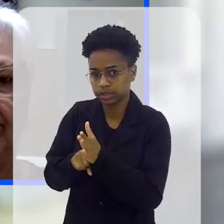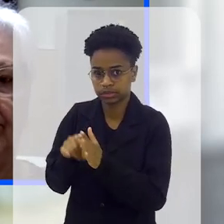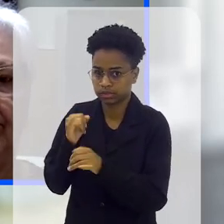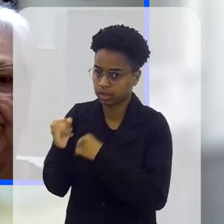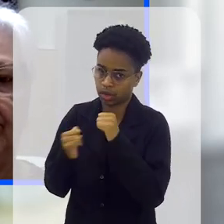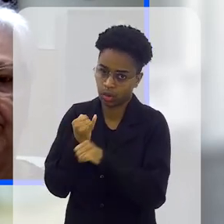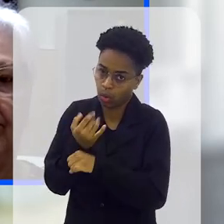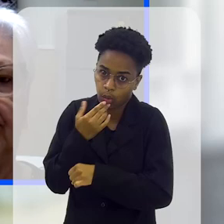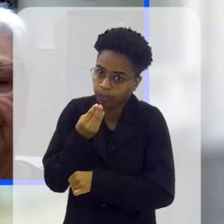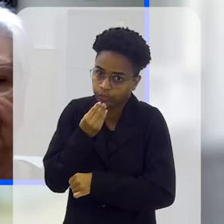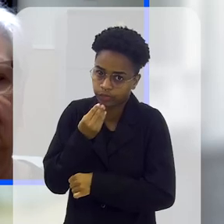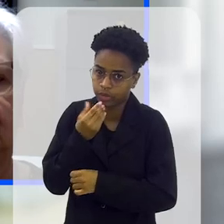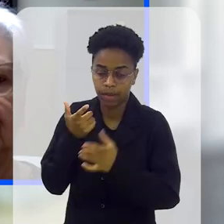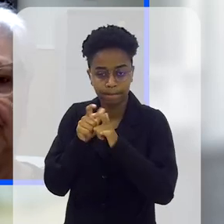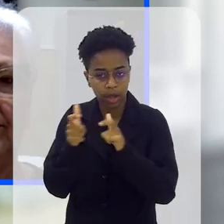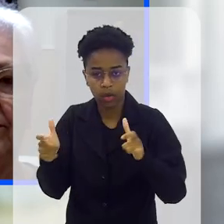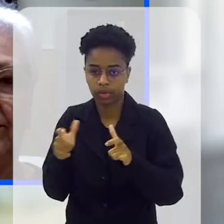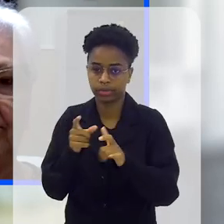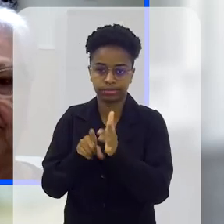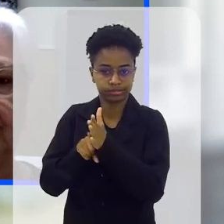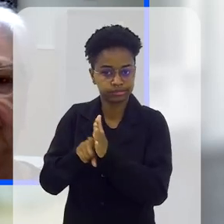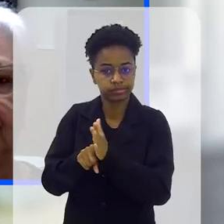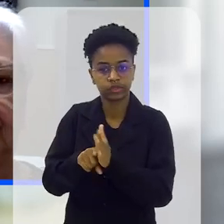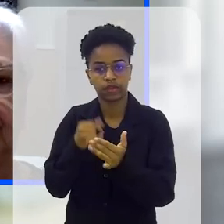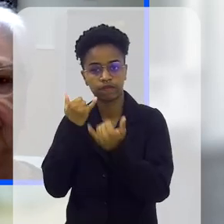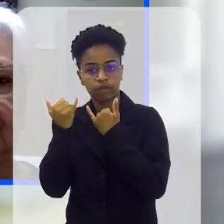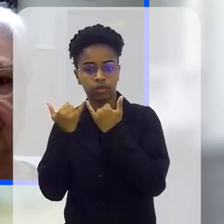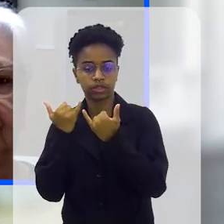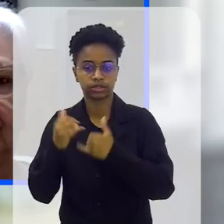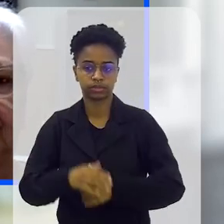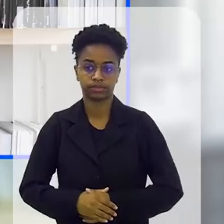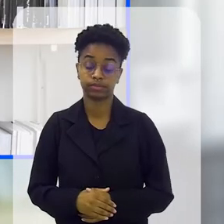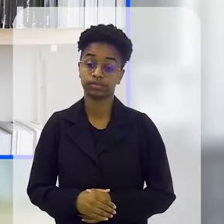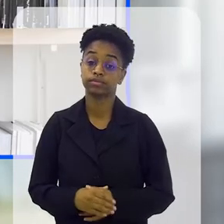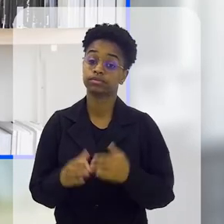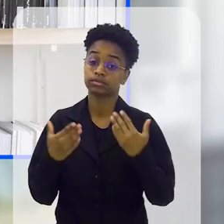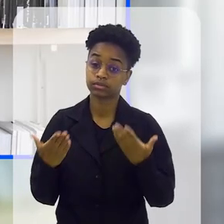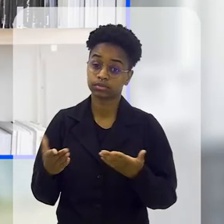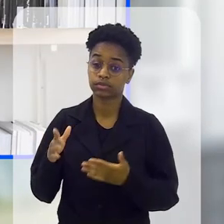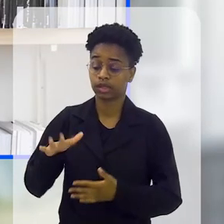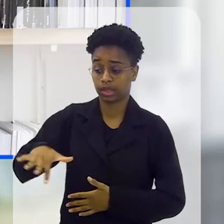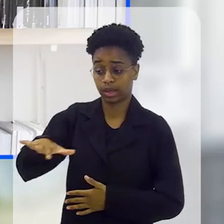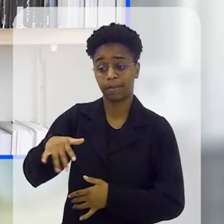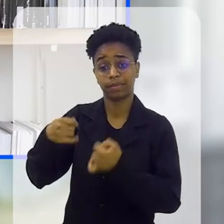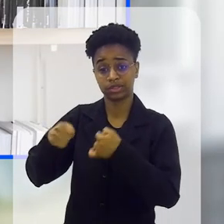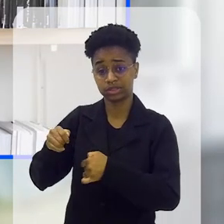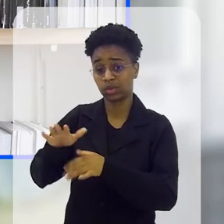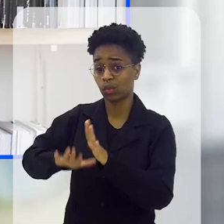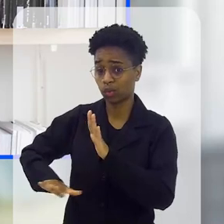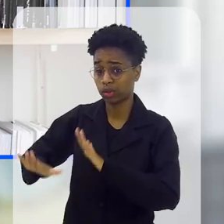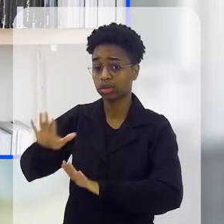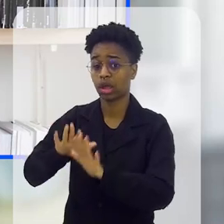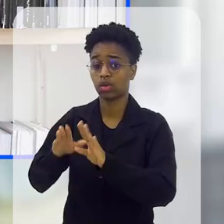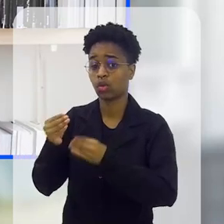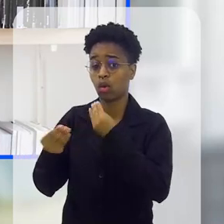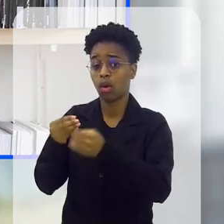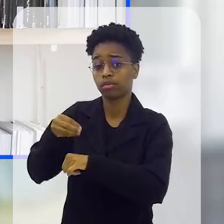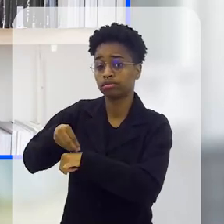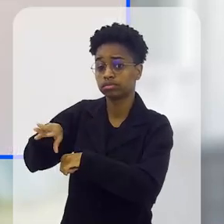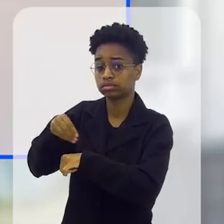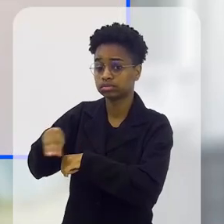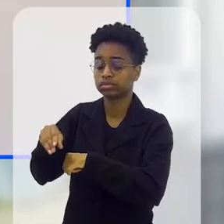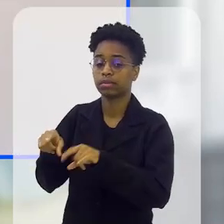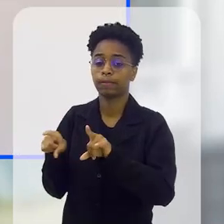internet, é muito natural, a grande maioria deles vai para procurar essa informação. Então, com ele, a gente tem que ter muito mais cuidado ainda com as